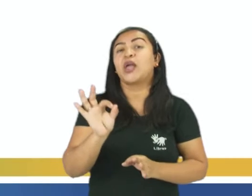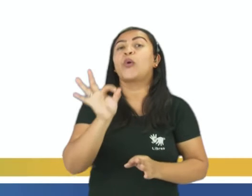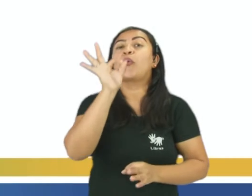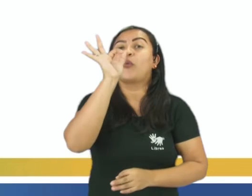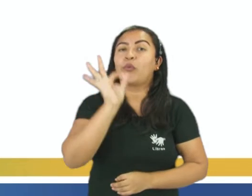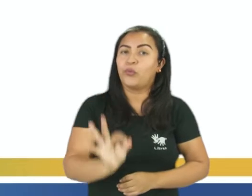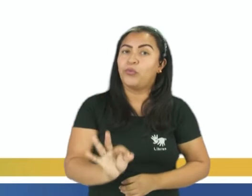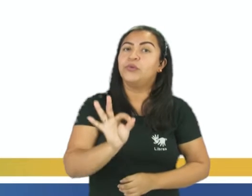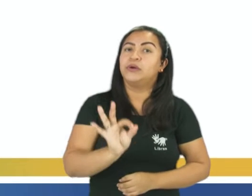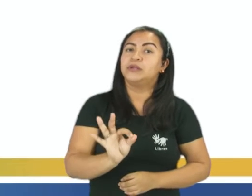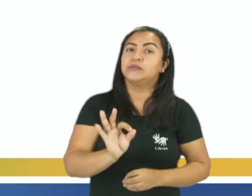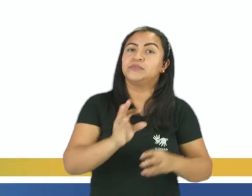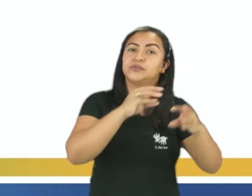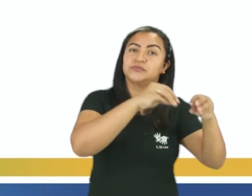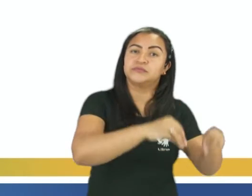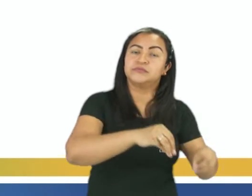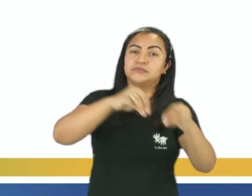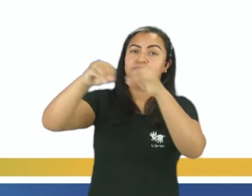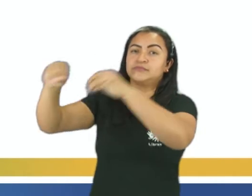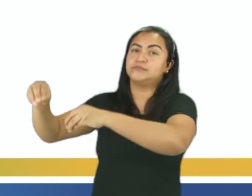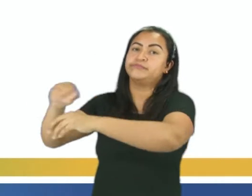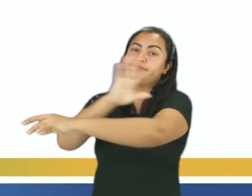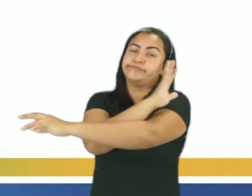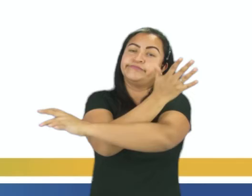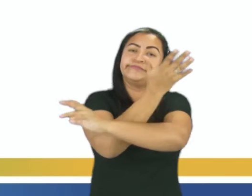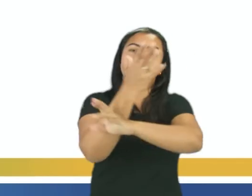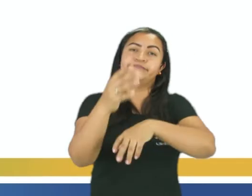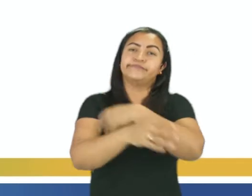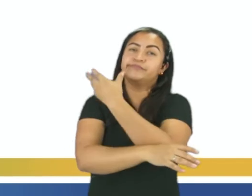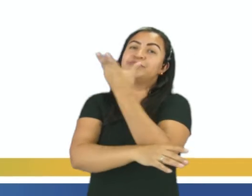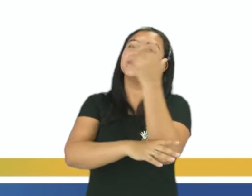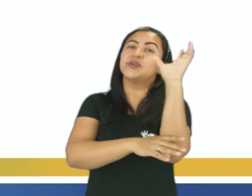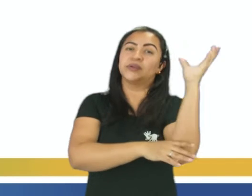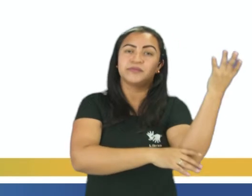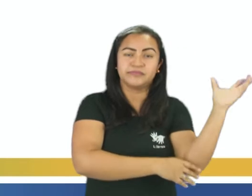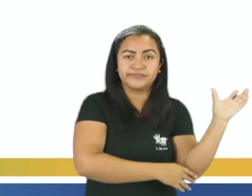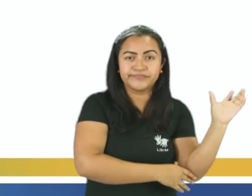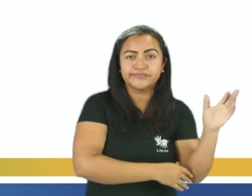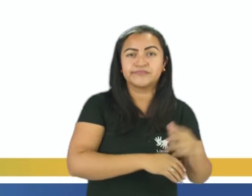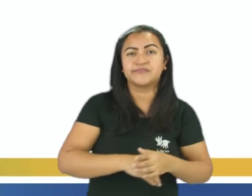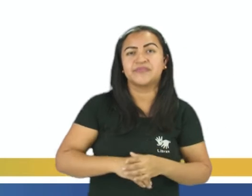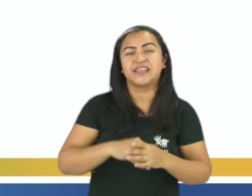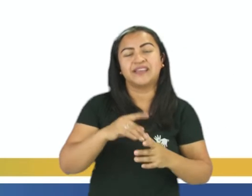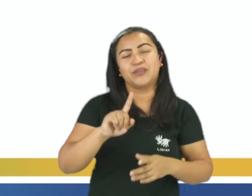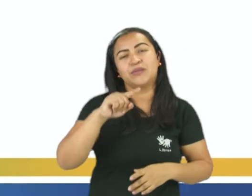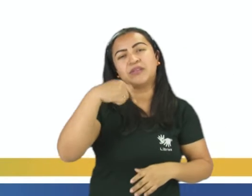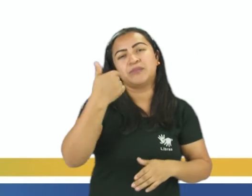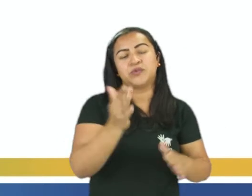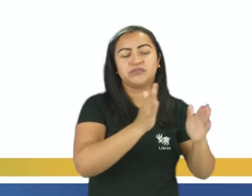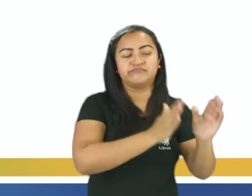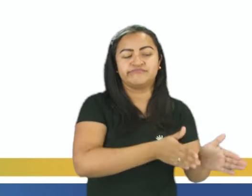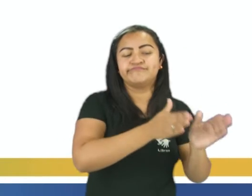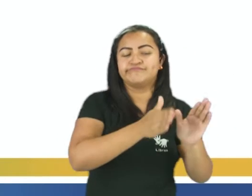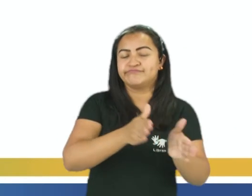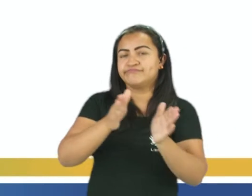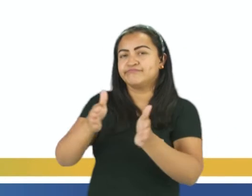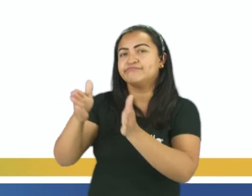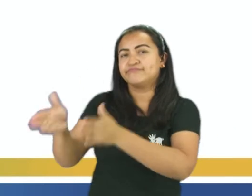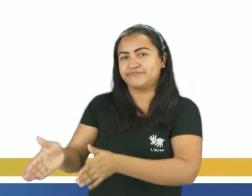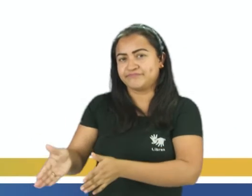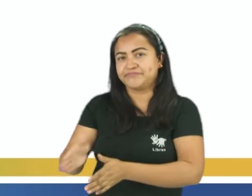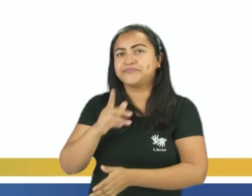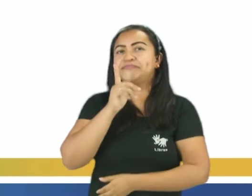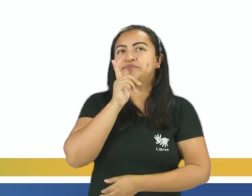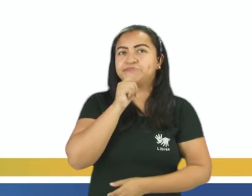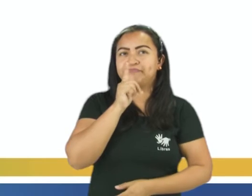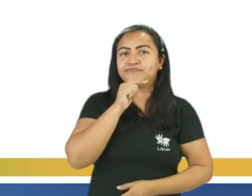e devolvido para o meio ambiente. Então, o que acontece? Depois de todo o processo que a água, ela passa, o